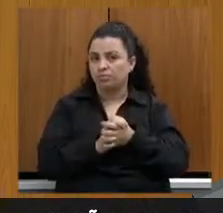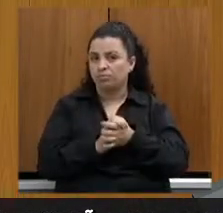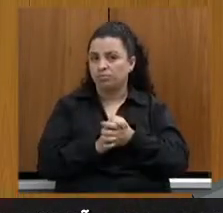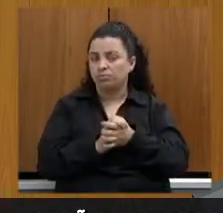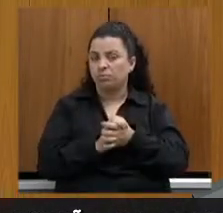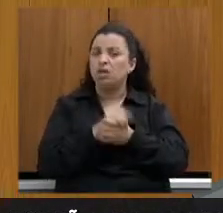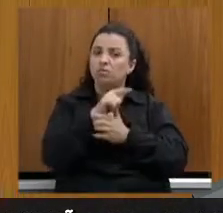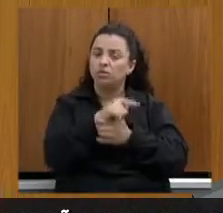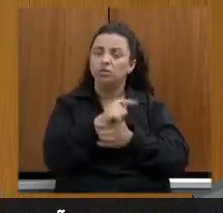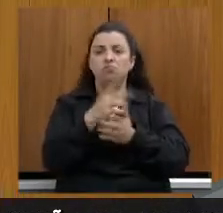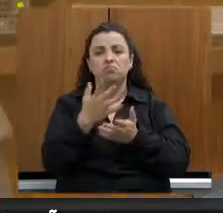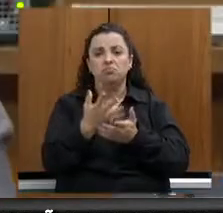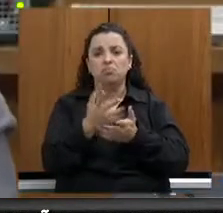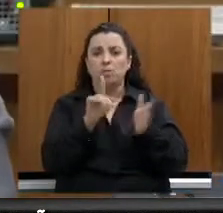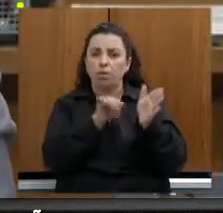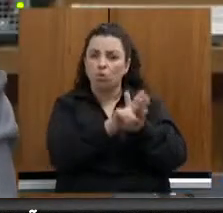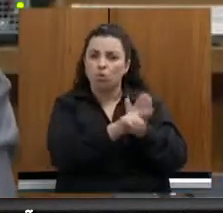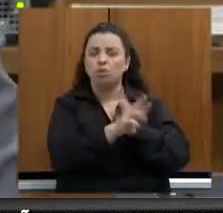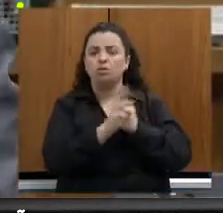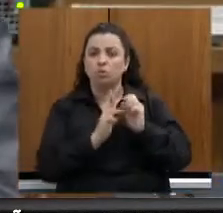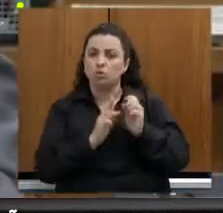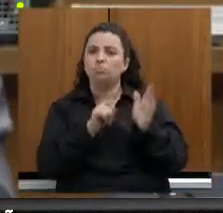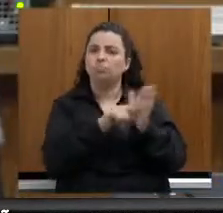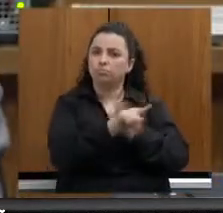possível, o senhor vai me respondendo.